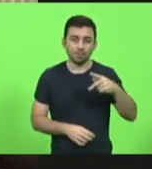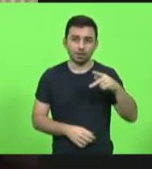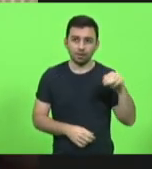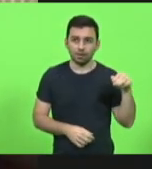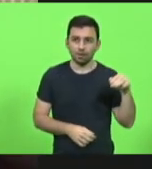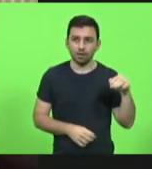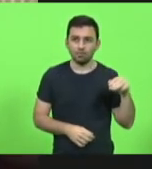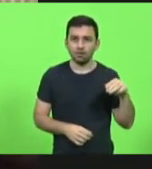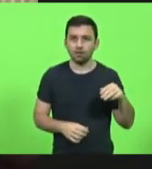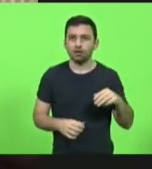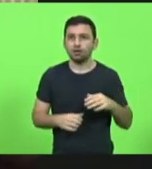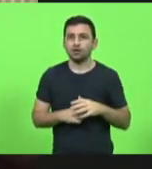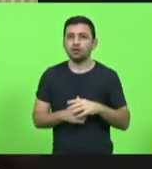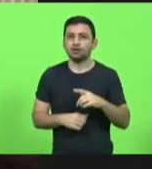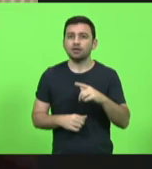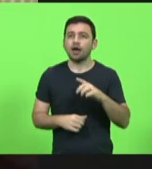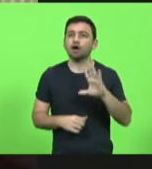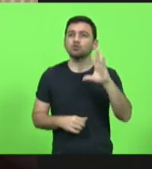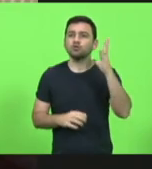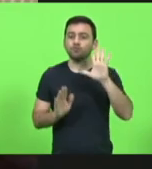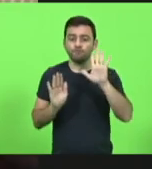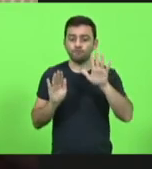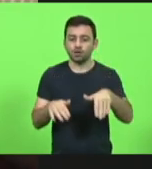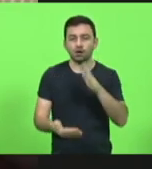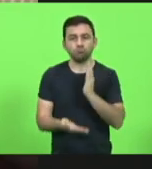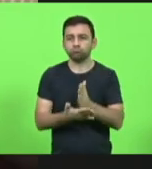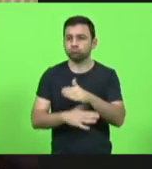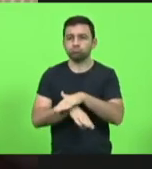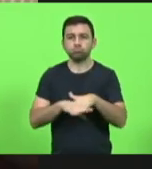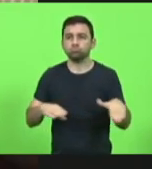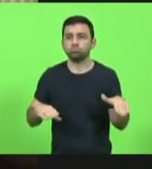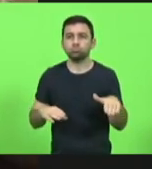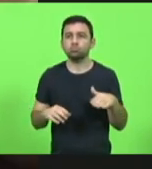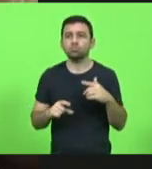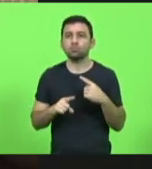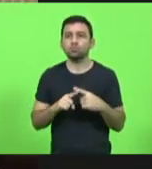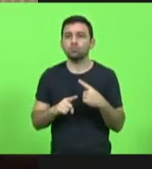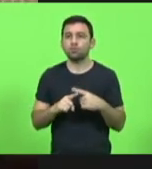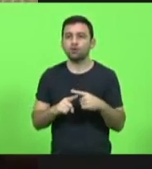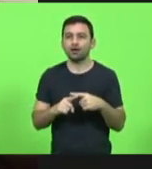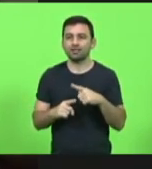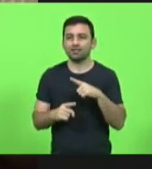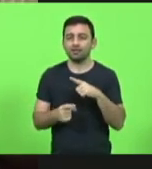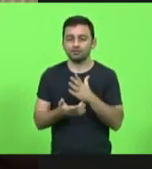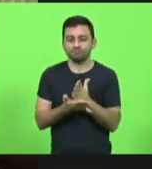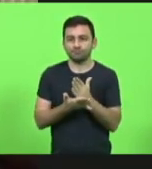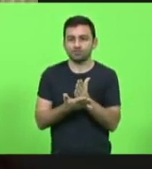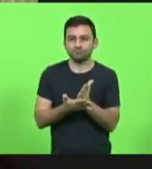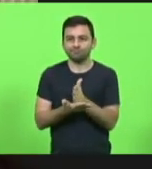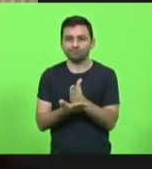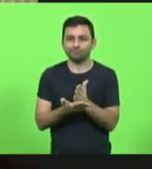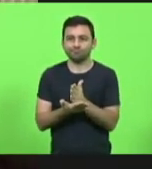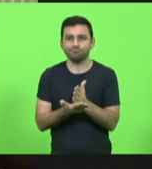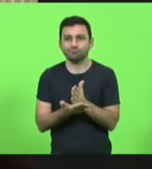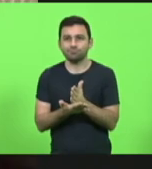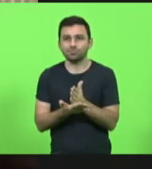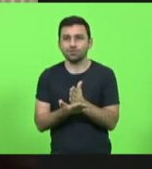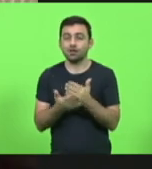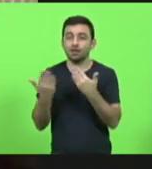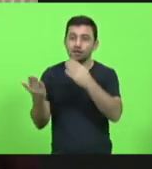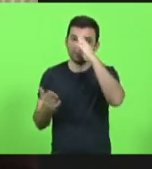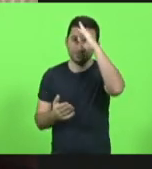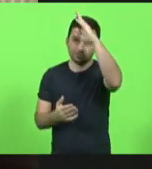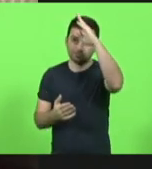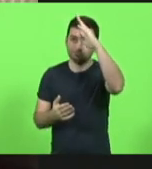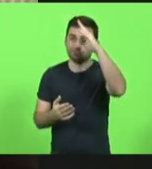e já houve o fim da operação, por conta desta divisão que o governador Carlos Moisés está